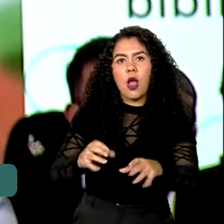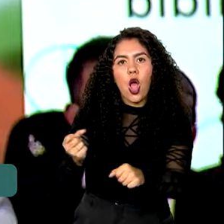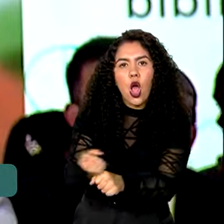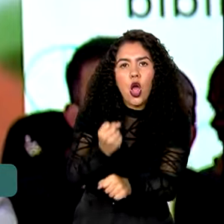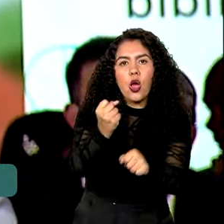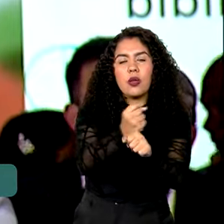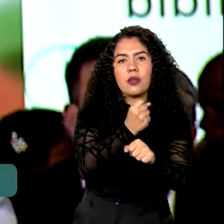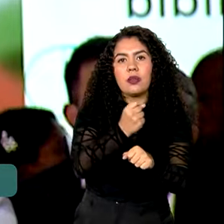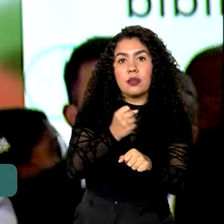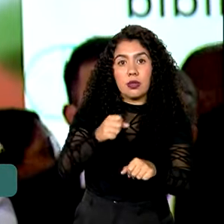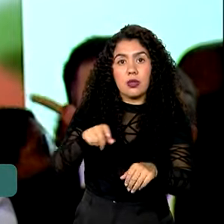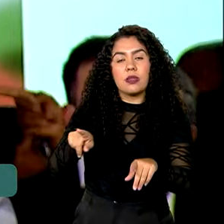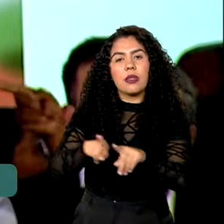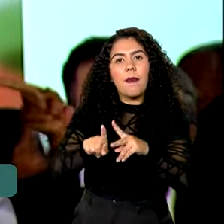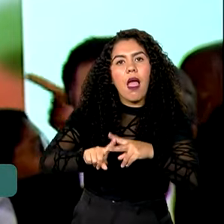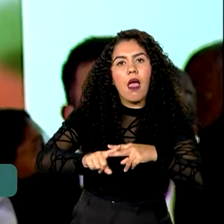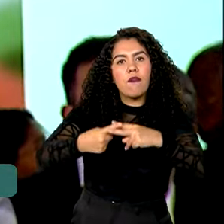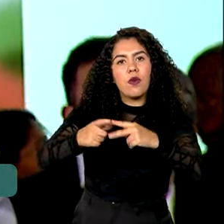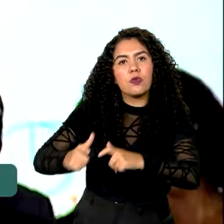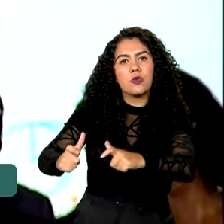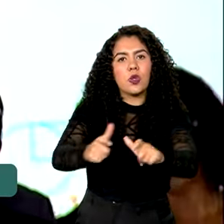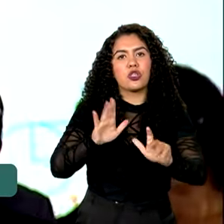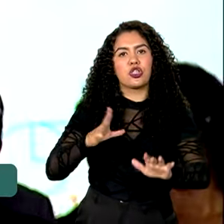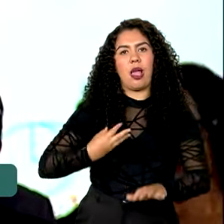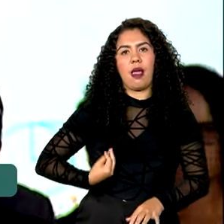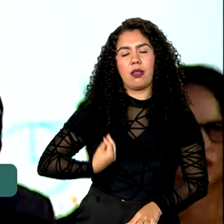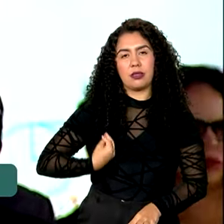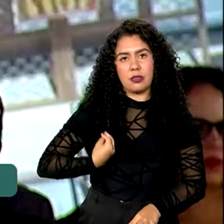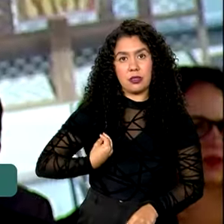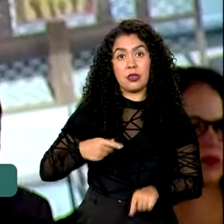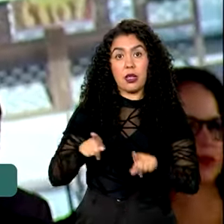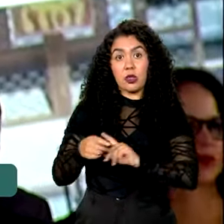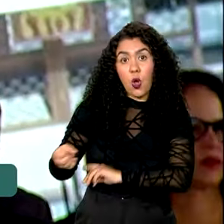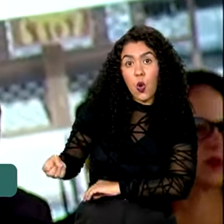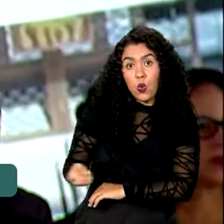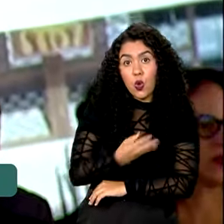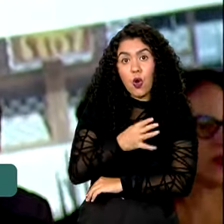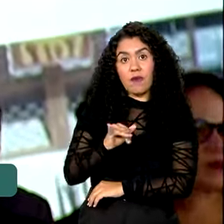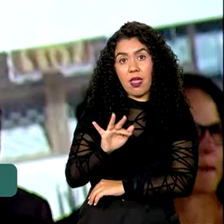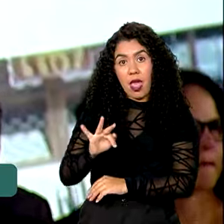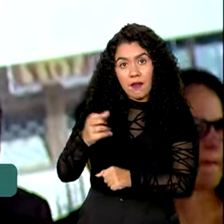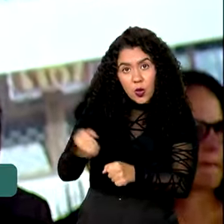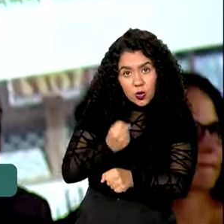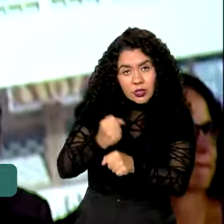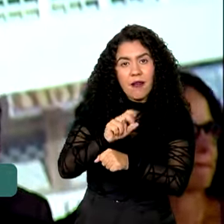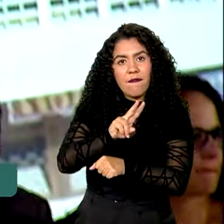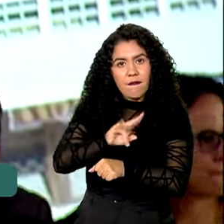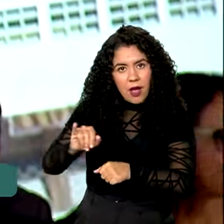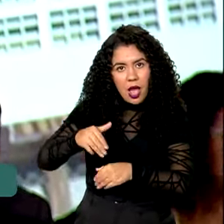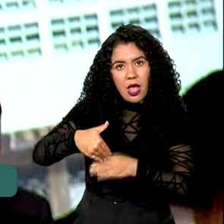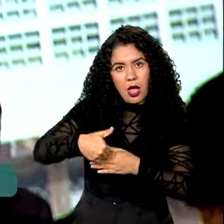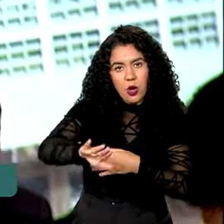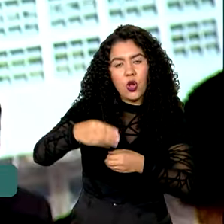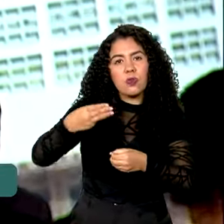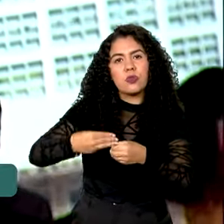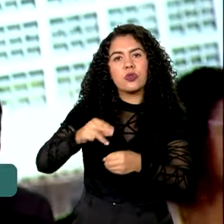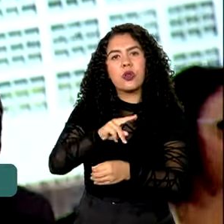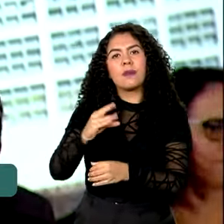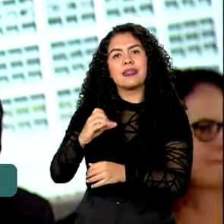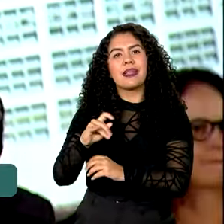campos já existentes do Instituto Federal. E o novo campo de Sertânia, e aí é o prédio